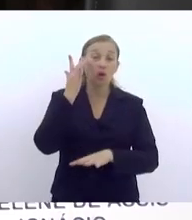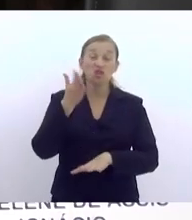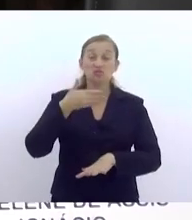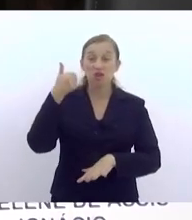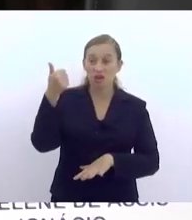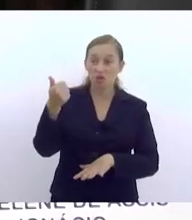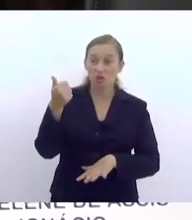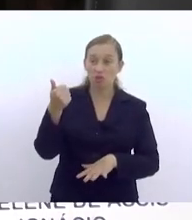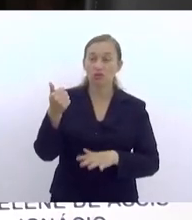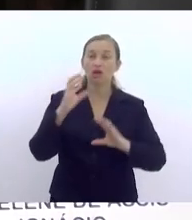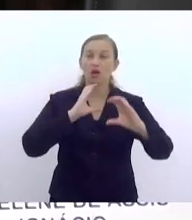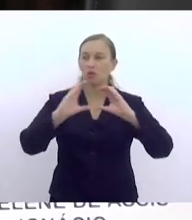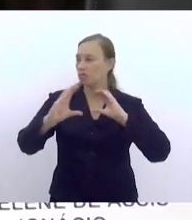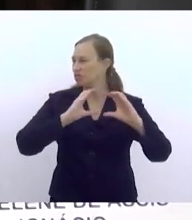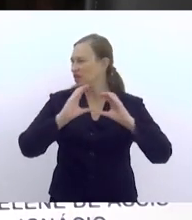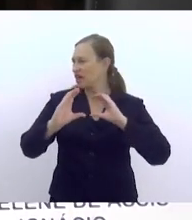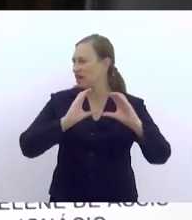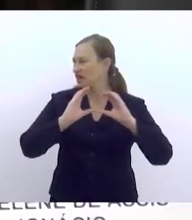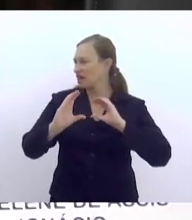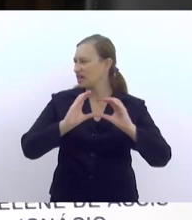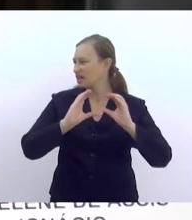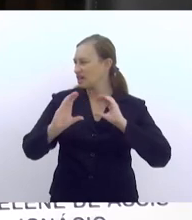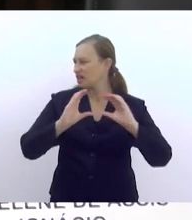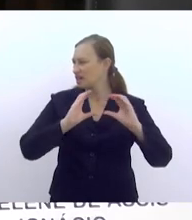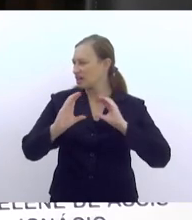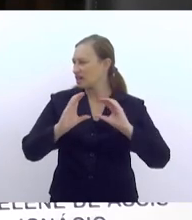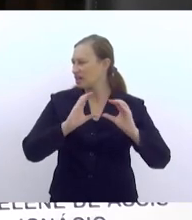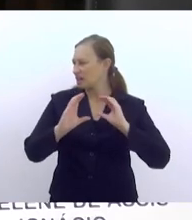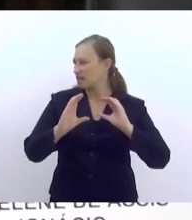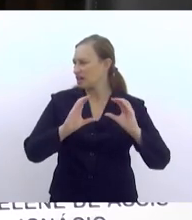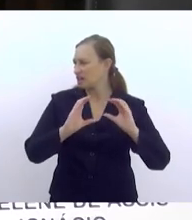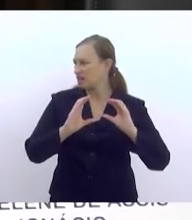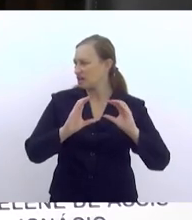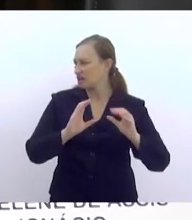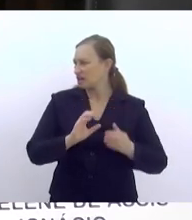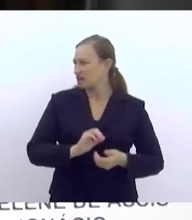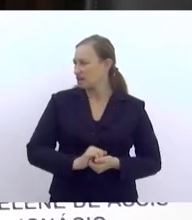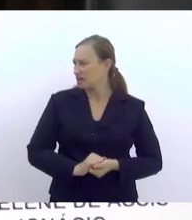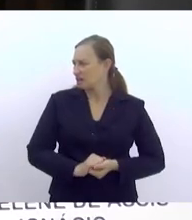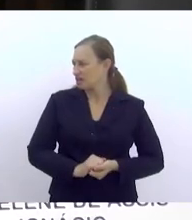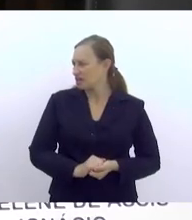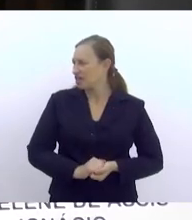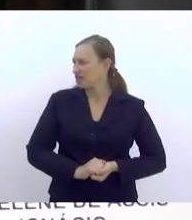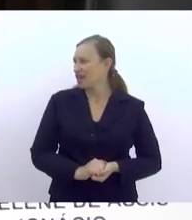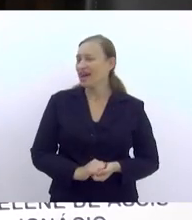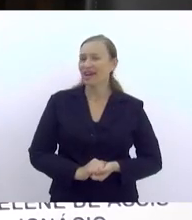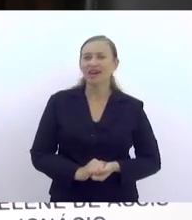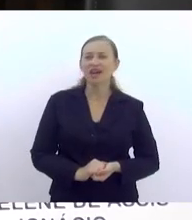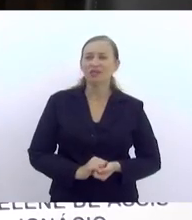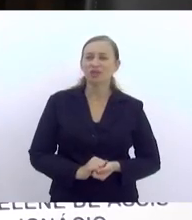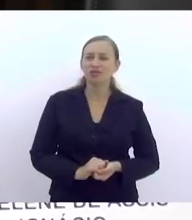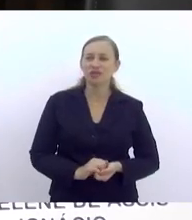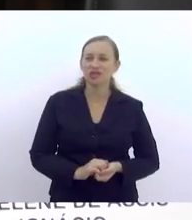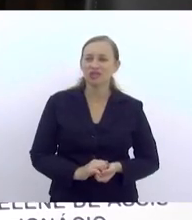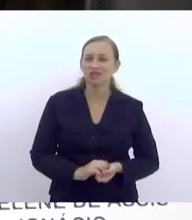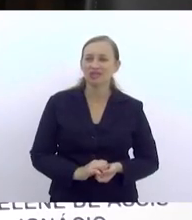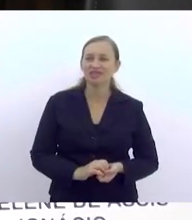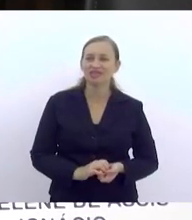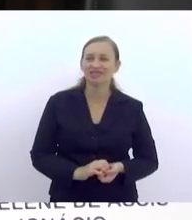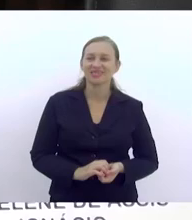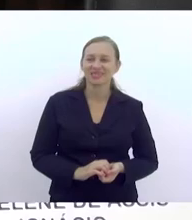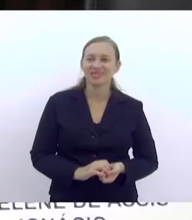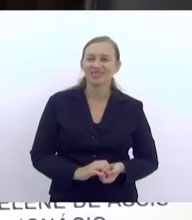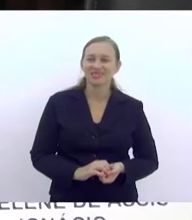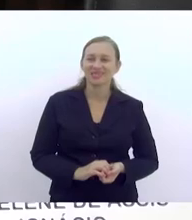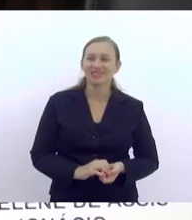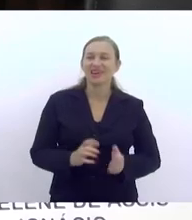a comunicação entre a gente. Então, eu acho, tem um aspecto que é importante a gente dizer